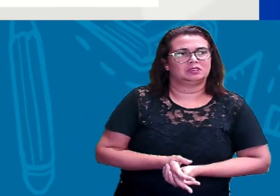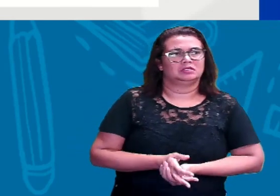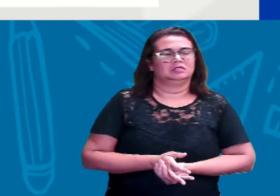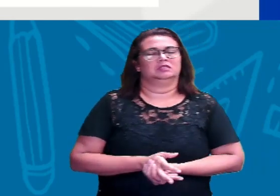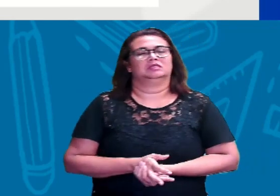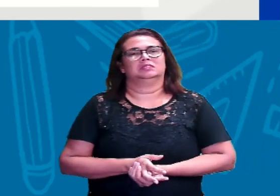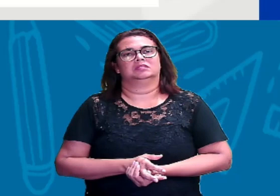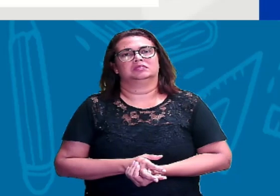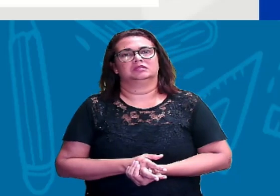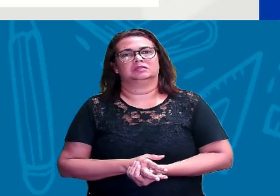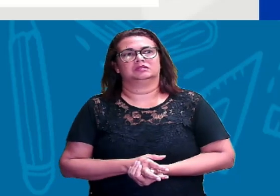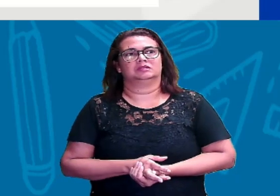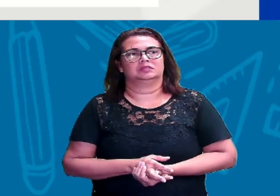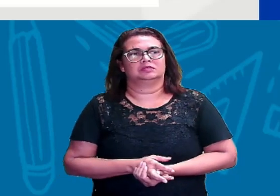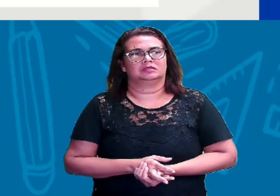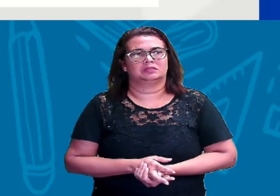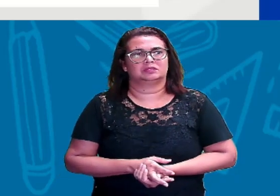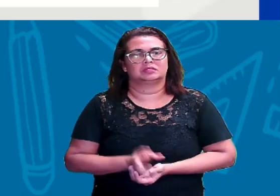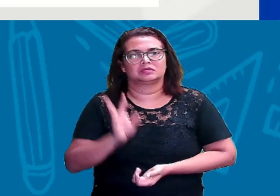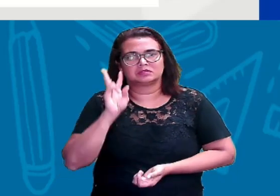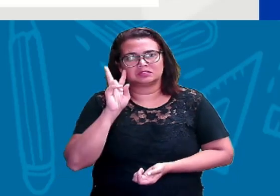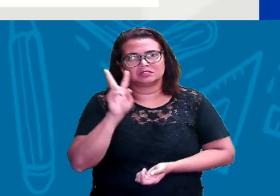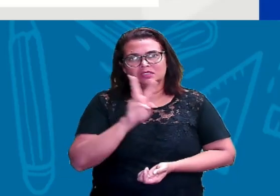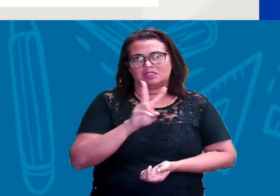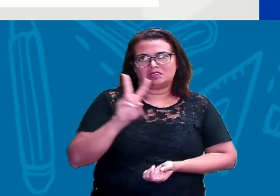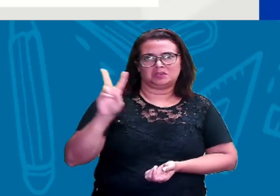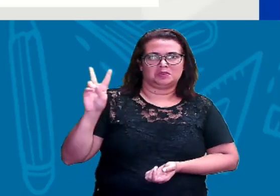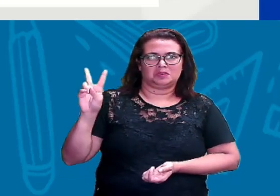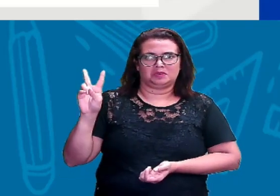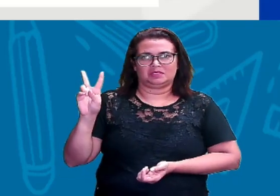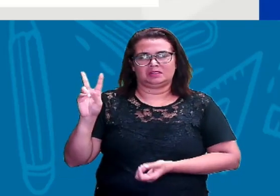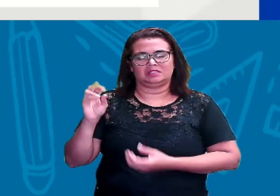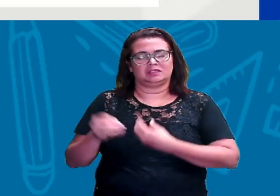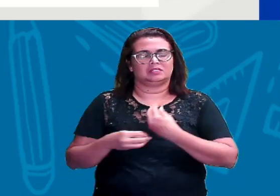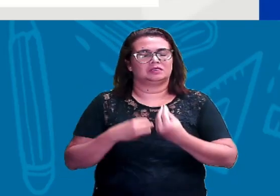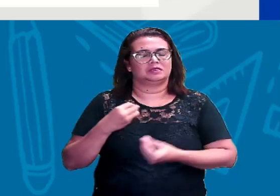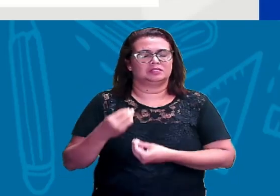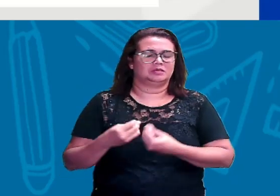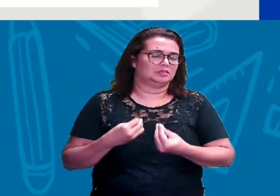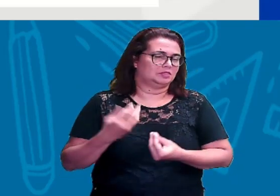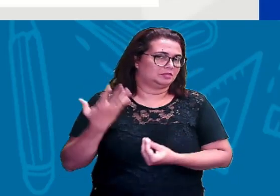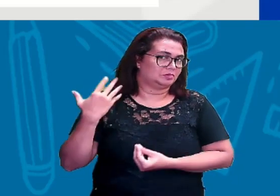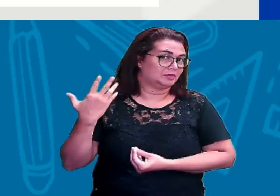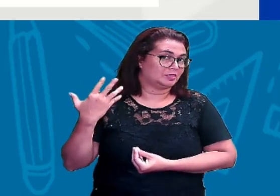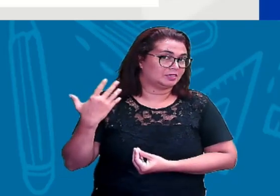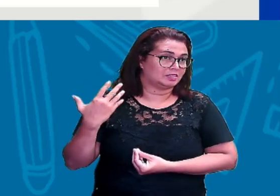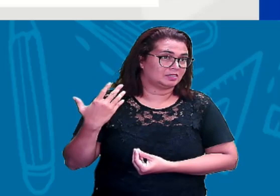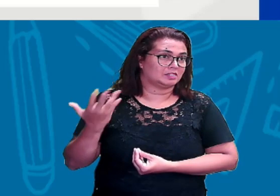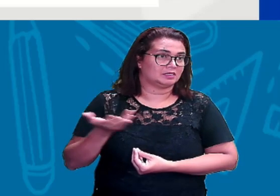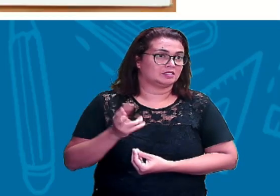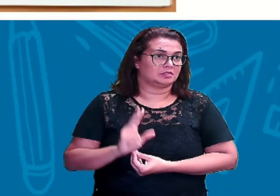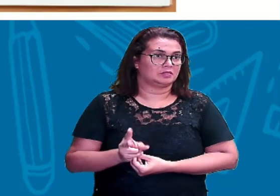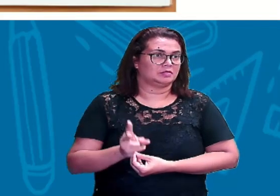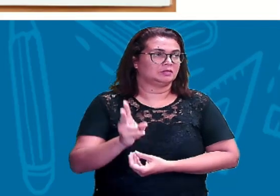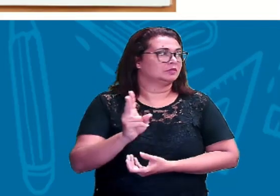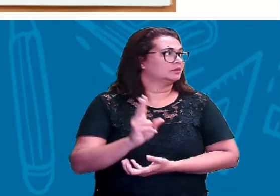Agora, olhando o alfabeto aí, todo mundo já teve mais ou menos uma noção como era esse rabisco, mas a gente vai continuar.